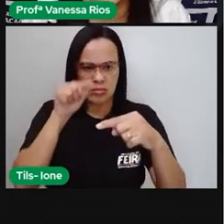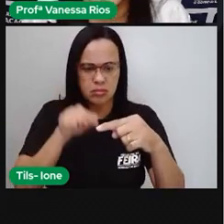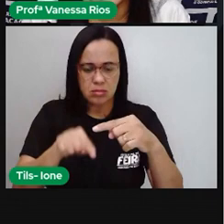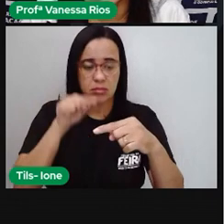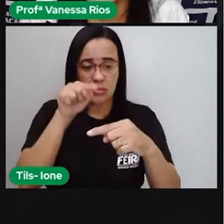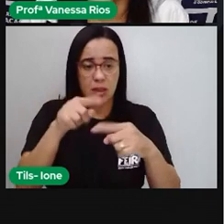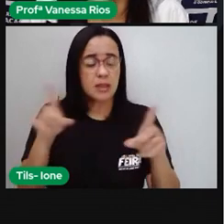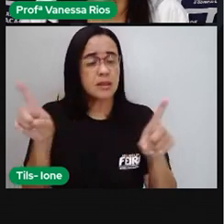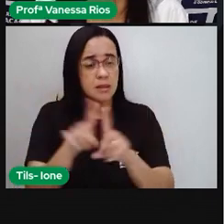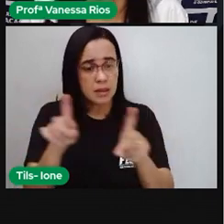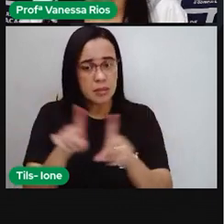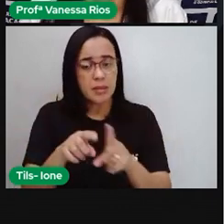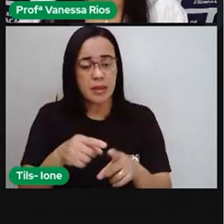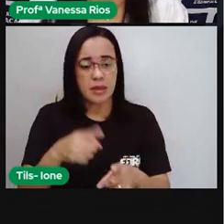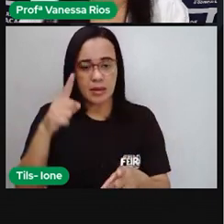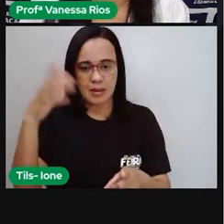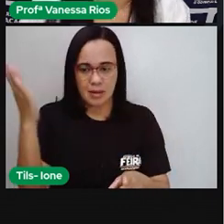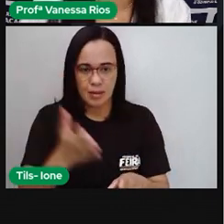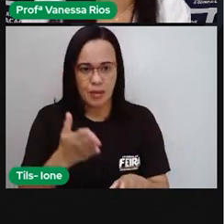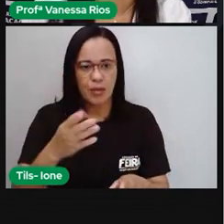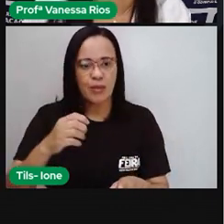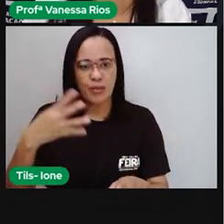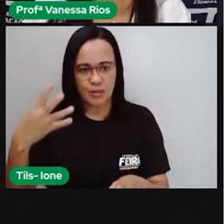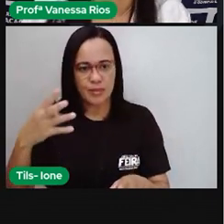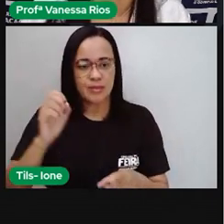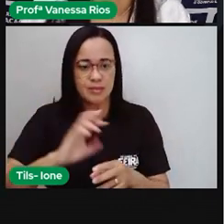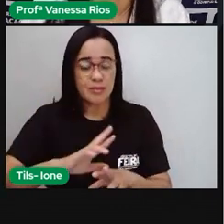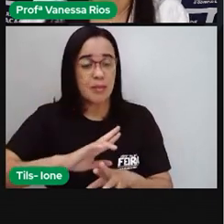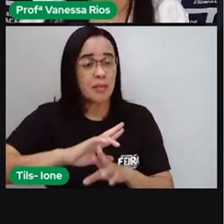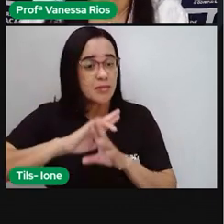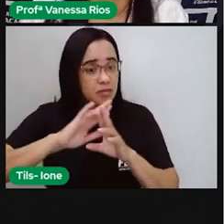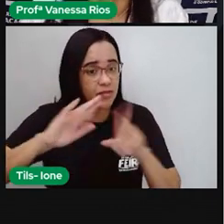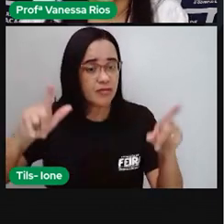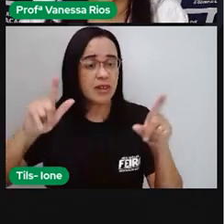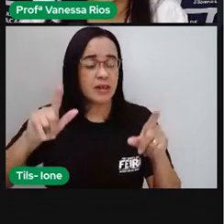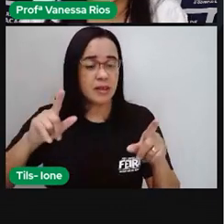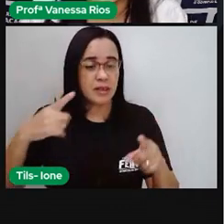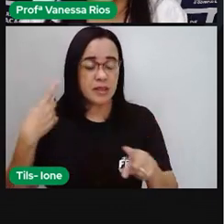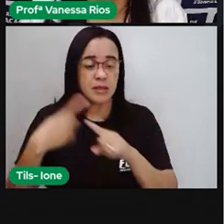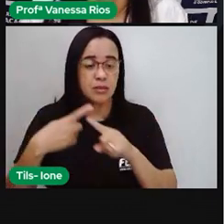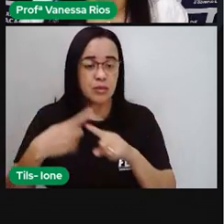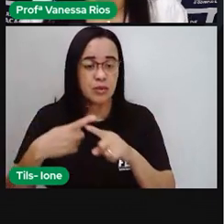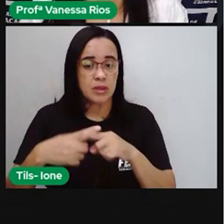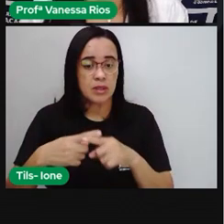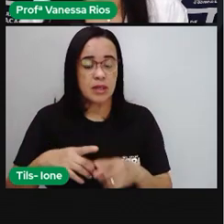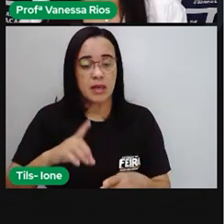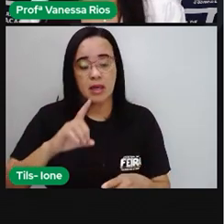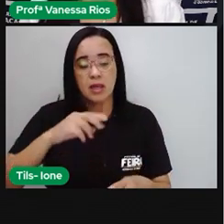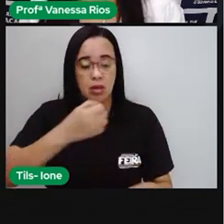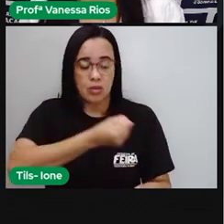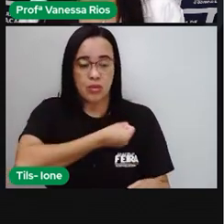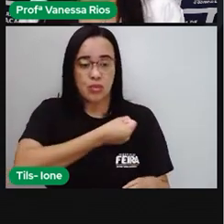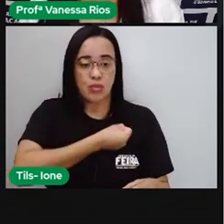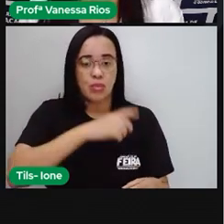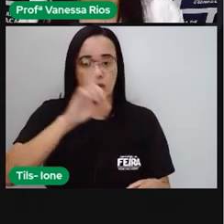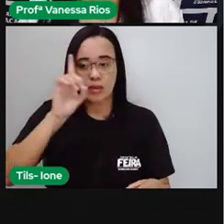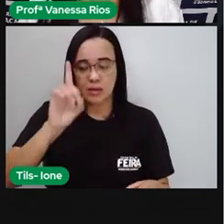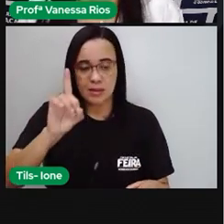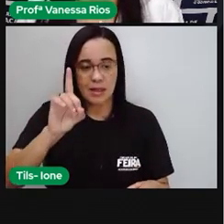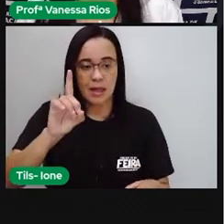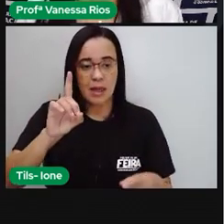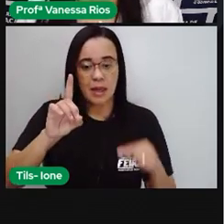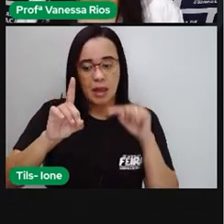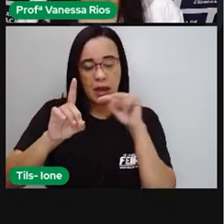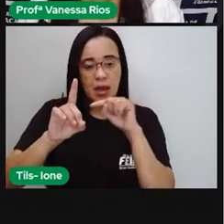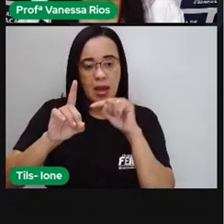partes inteiras e divididas. Mas de uma forma diferente, porque os números decimais aparecem aí utilizando, né?